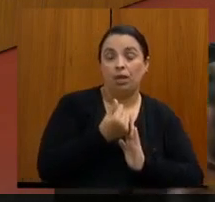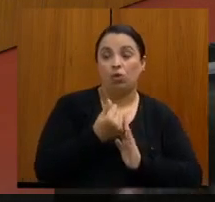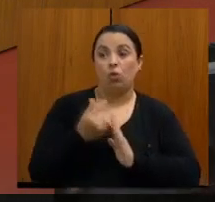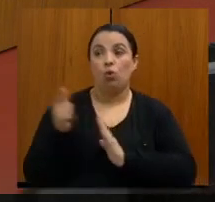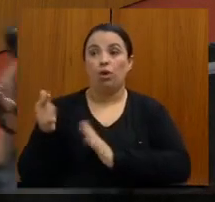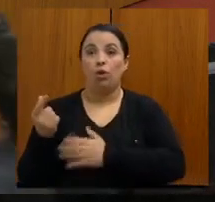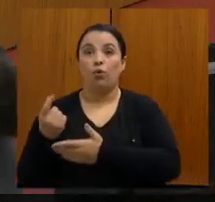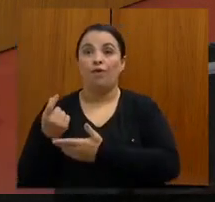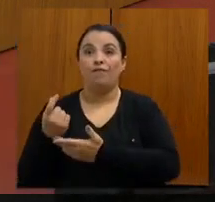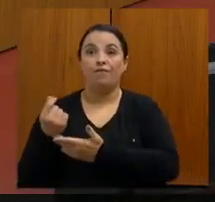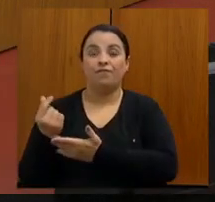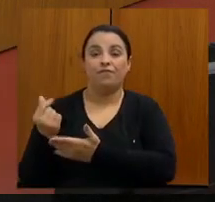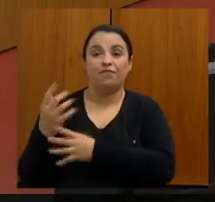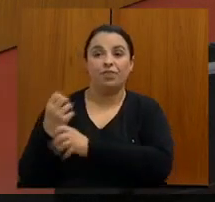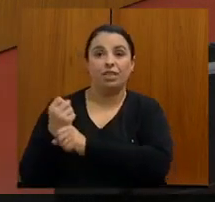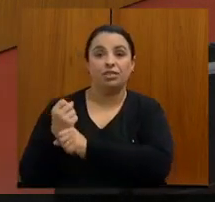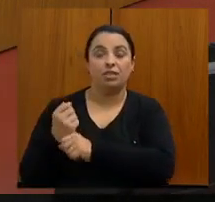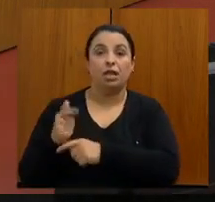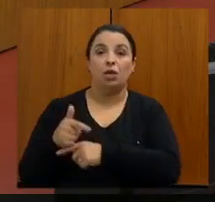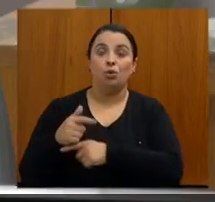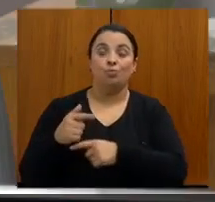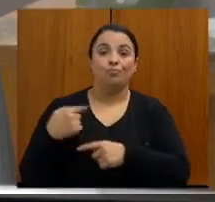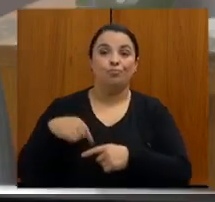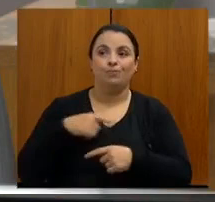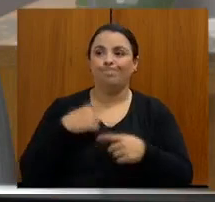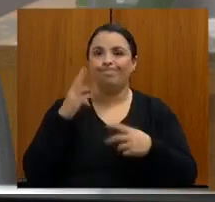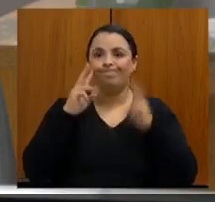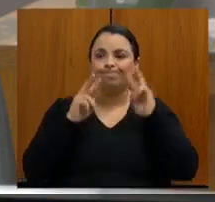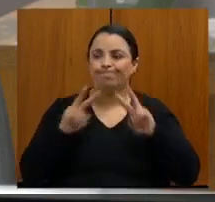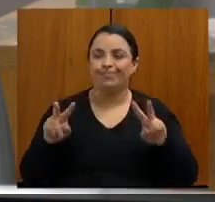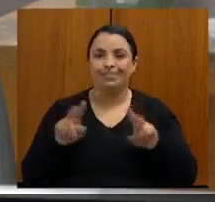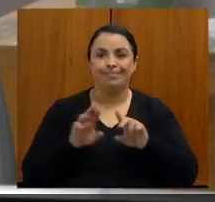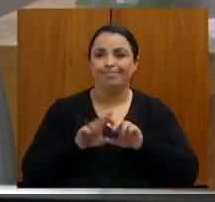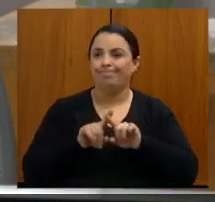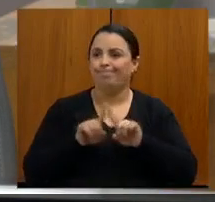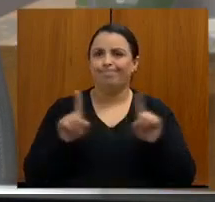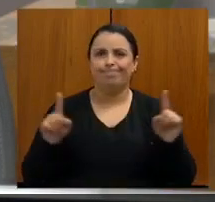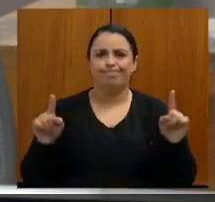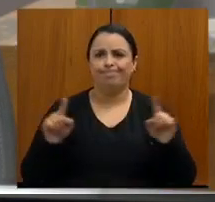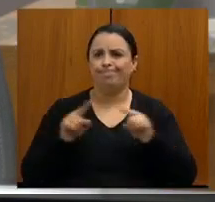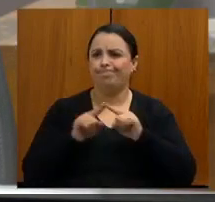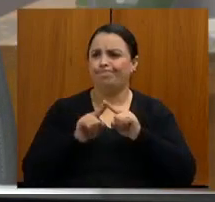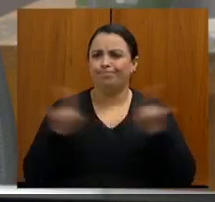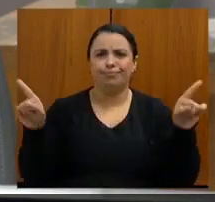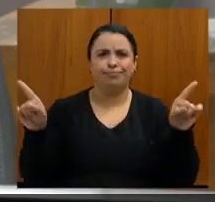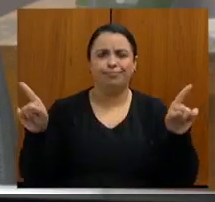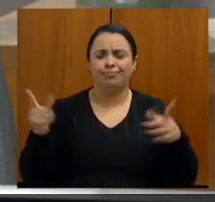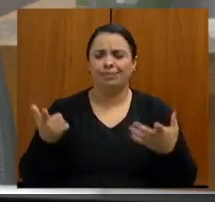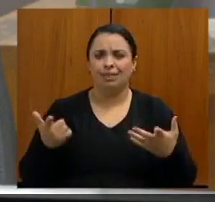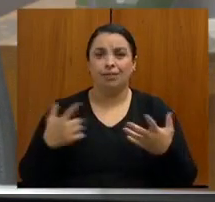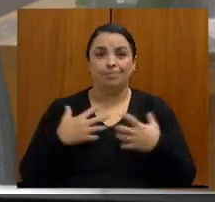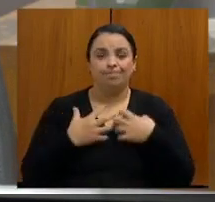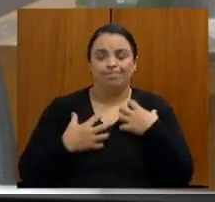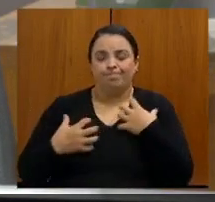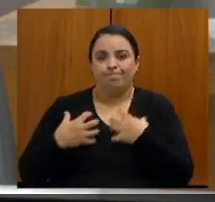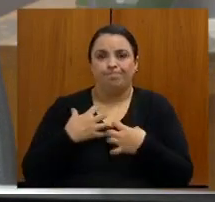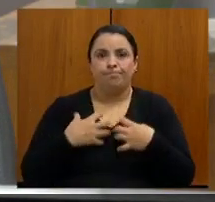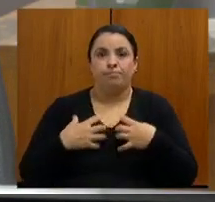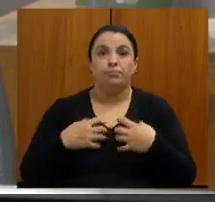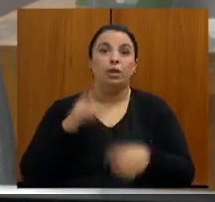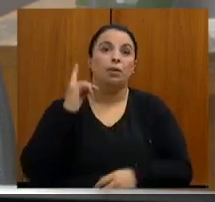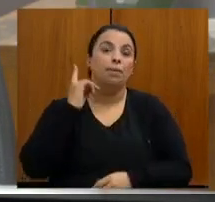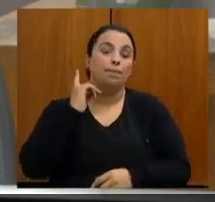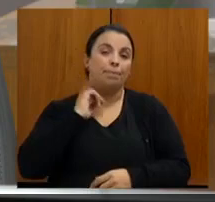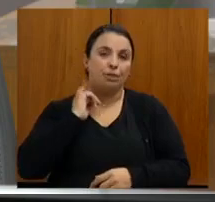sempre nos incomodou profundamente. Minas Gerais já foi um dos dois estados a